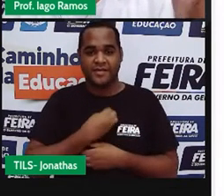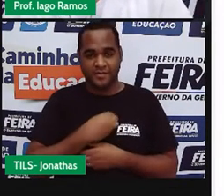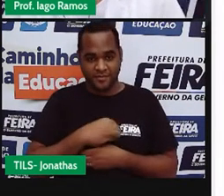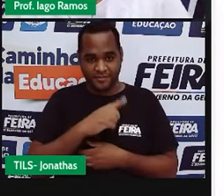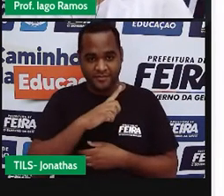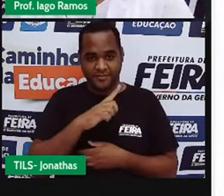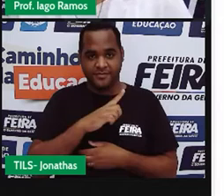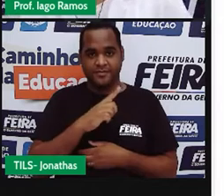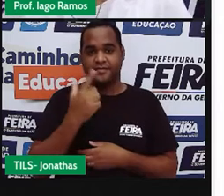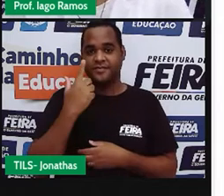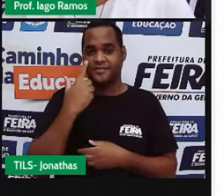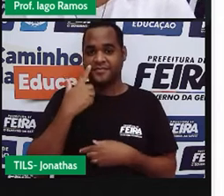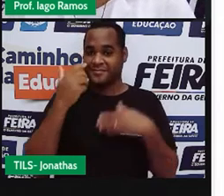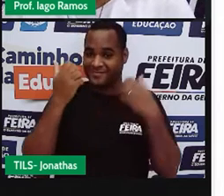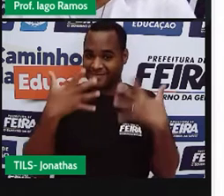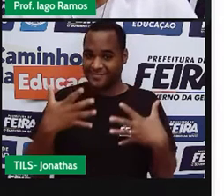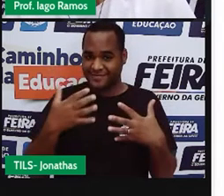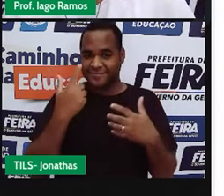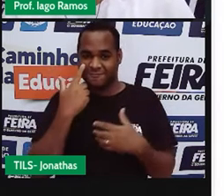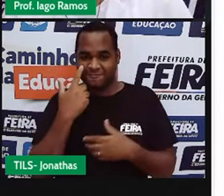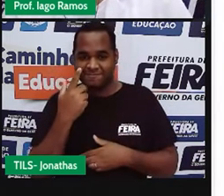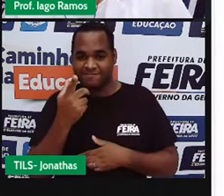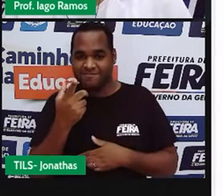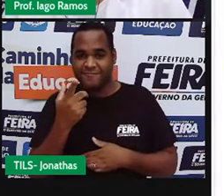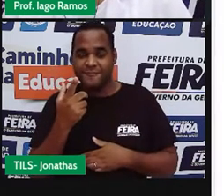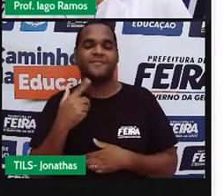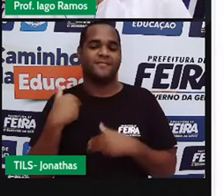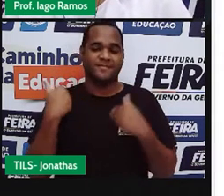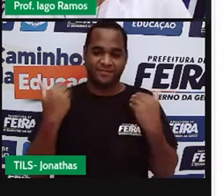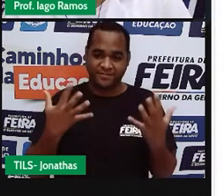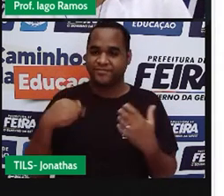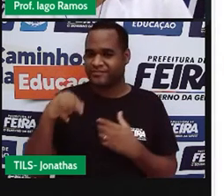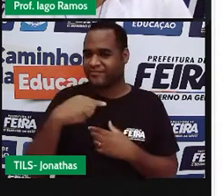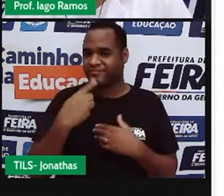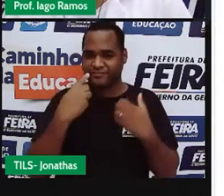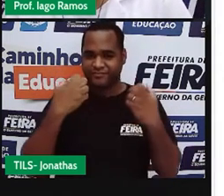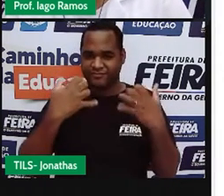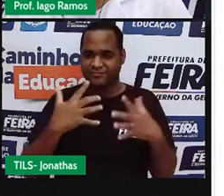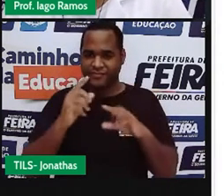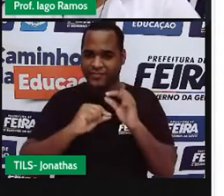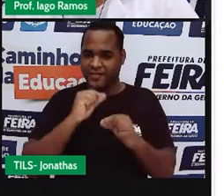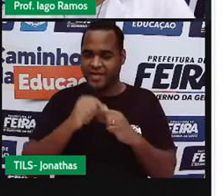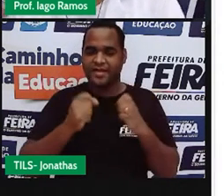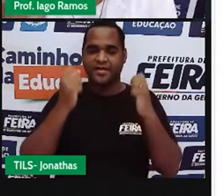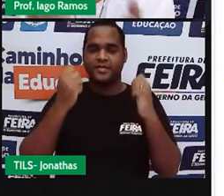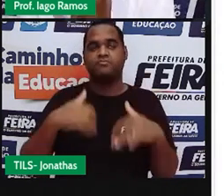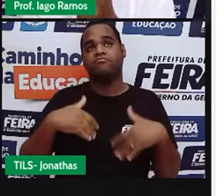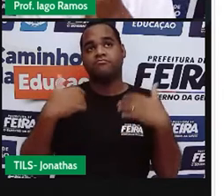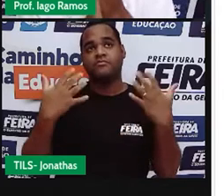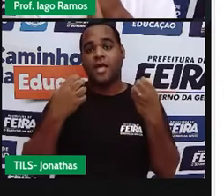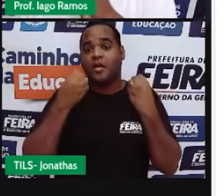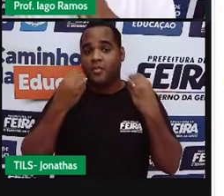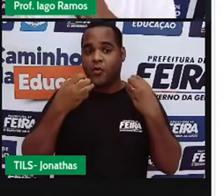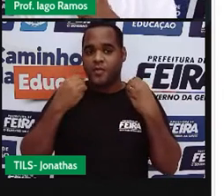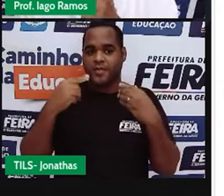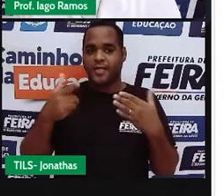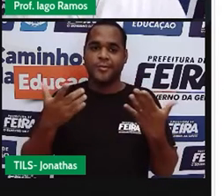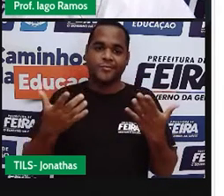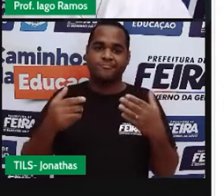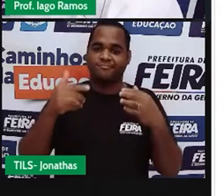Olha a tela aí. Então, vamos lá, galerinha. Bom, e aí eu trago para você